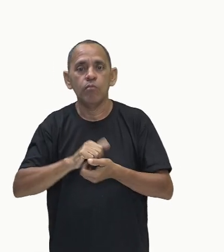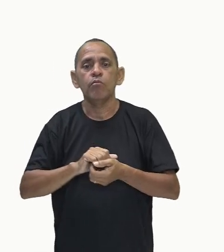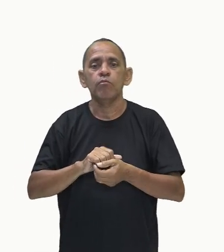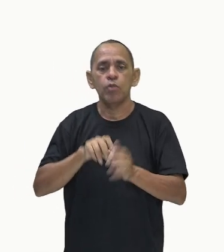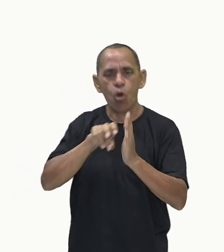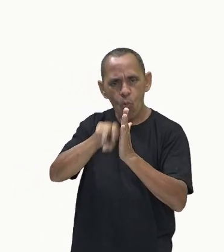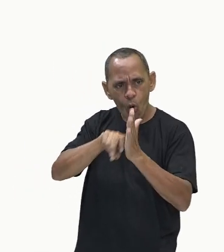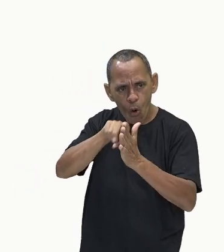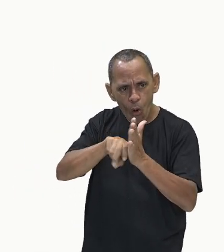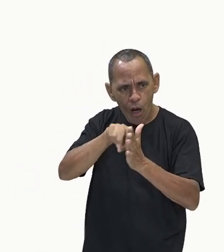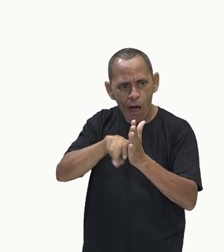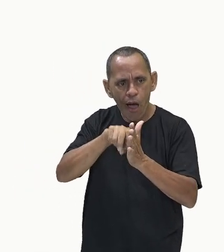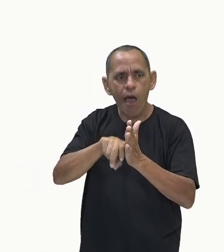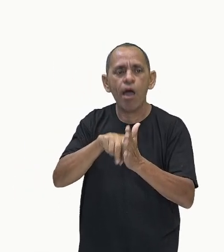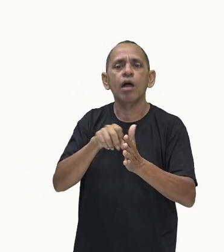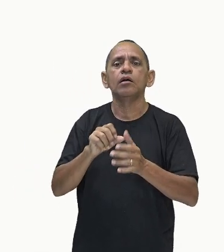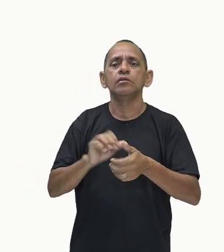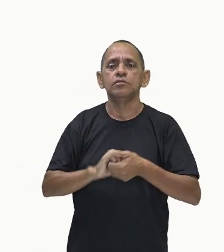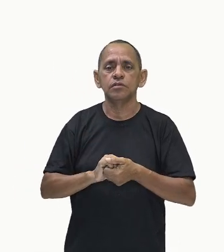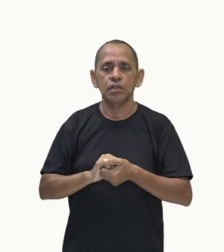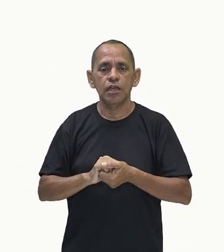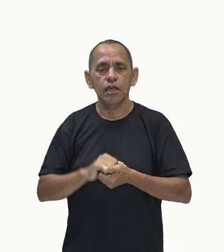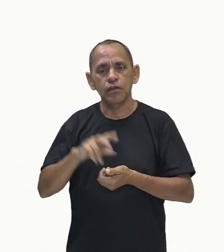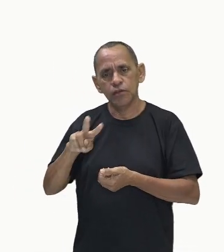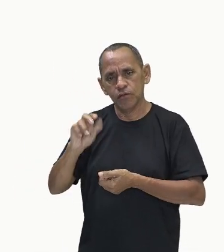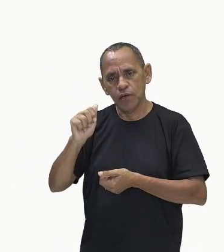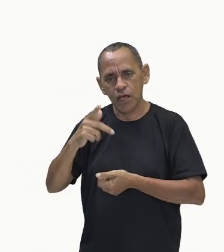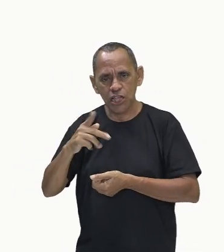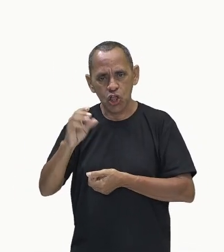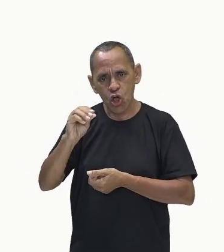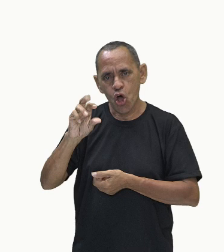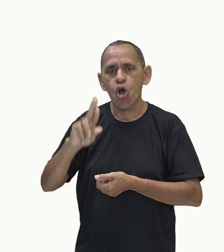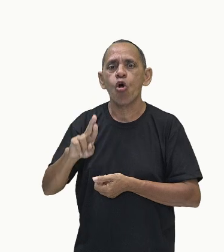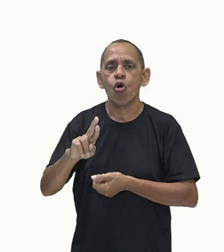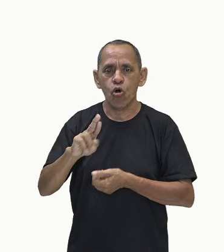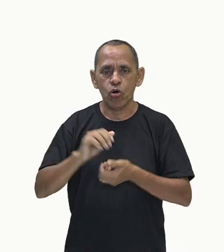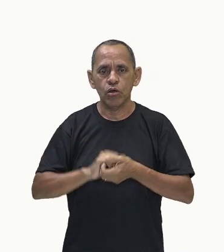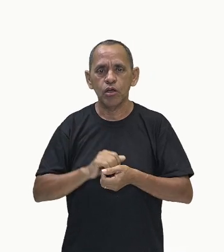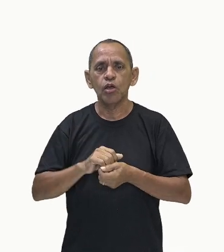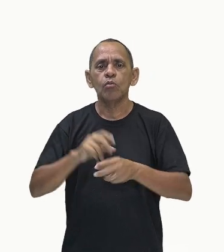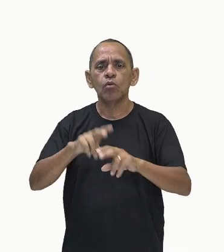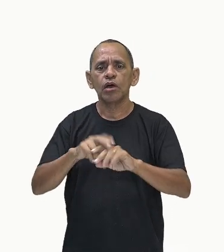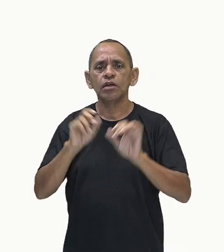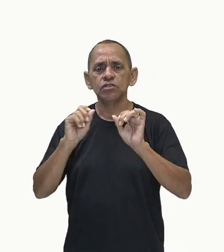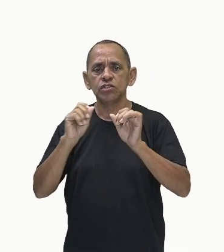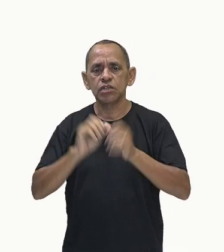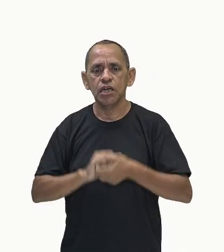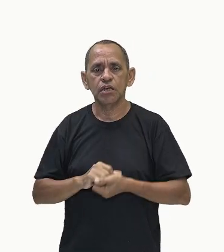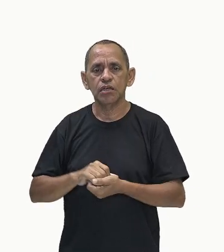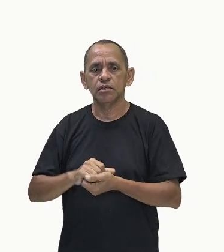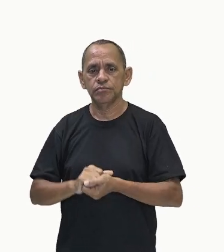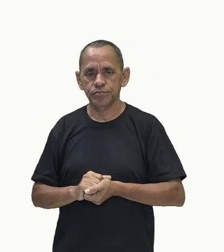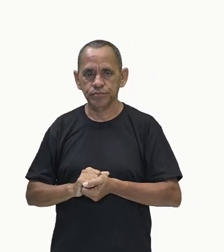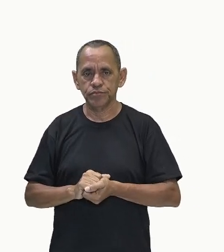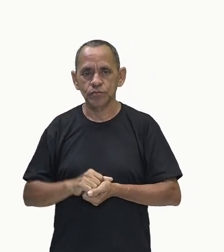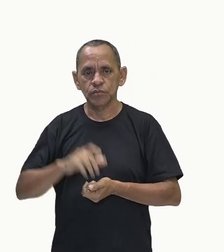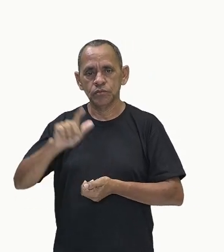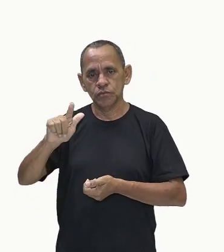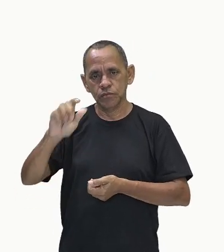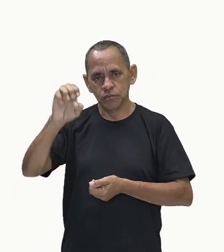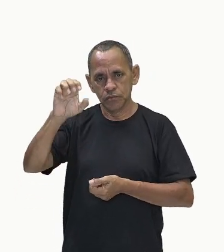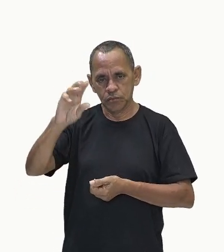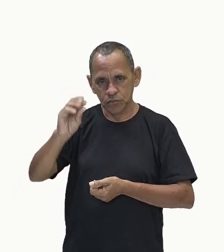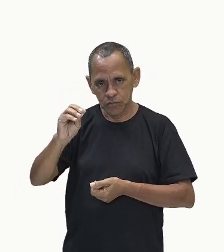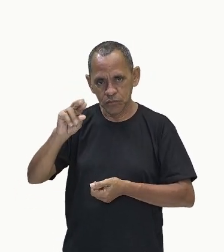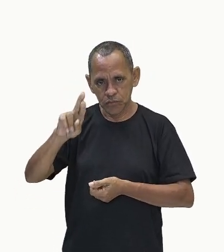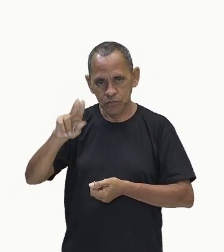inventada por George Stepson. A primeira locomotiva a vapor na Inglaterra, também no